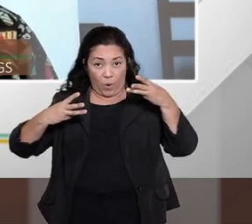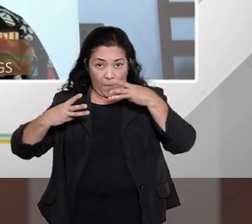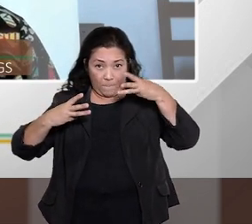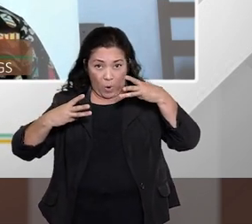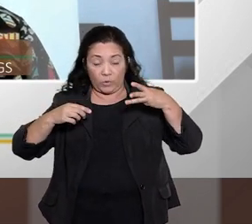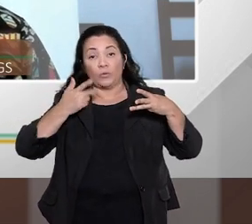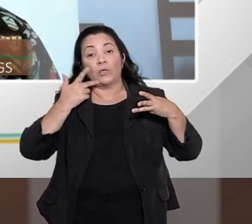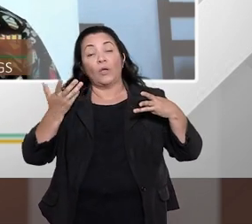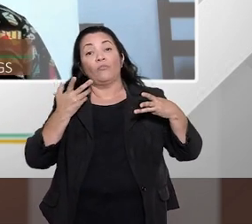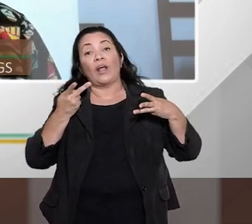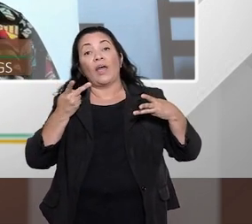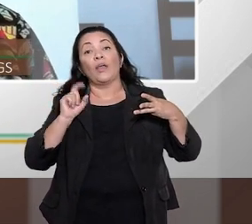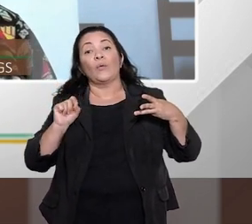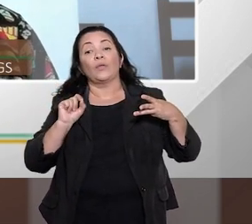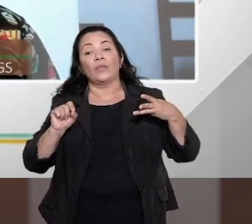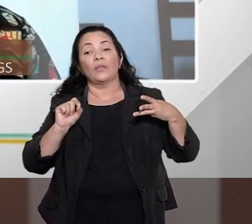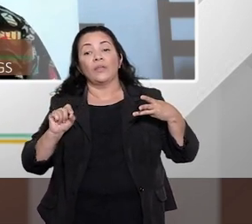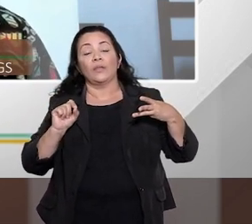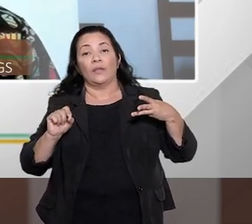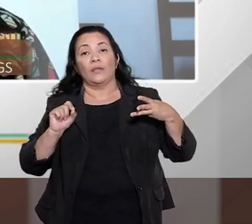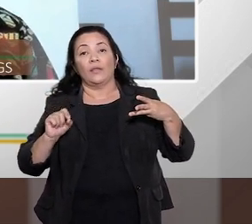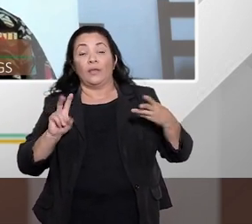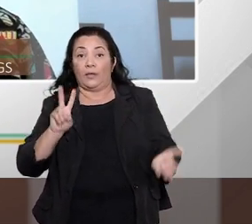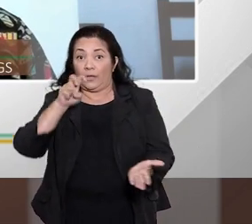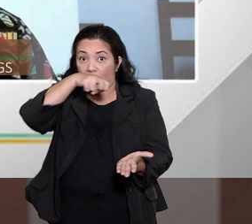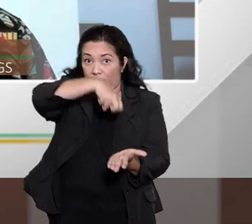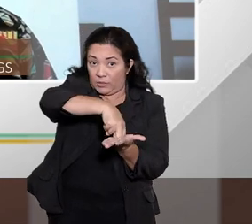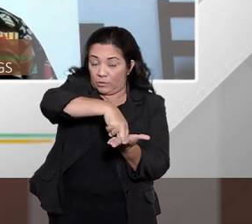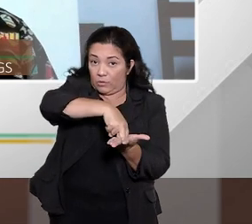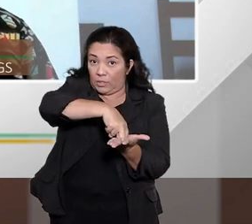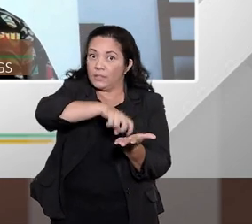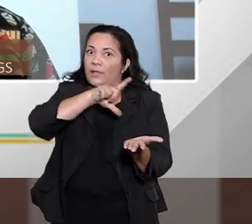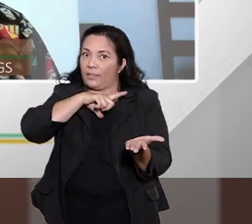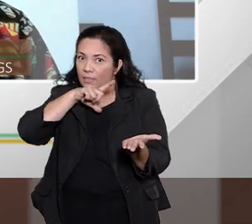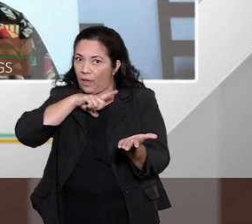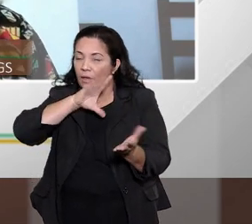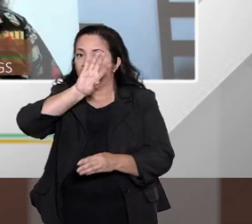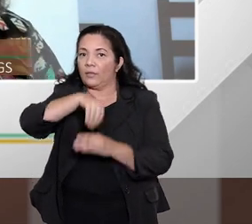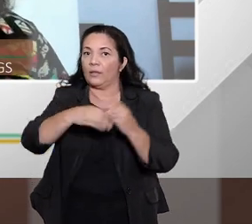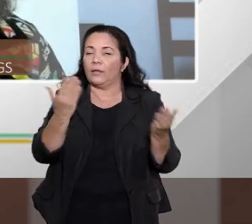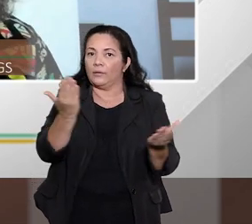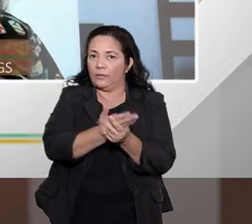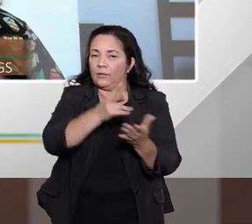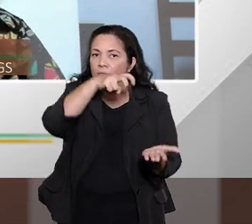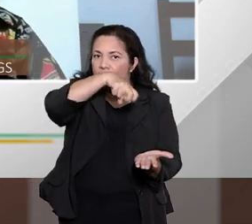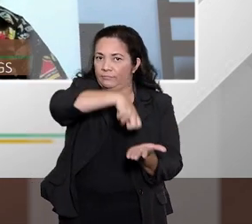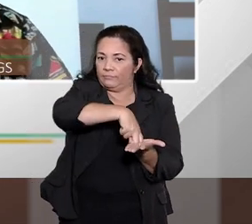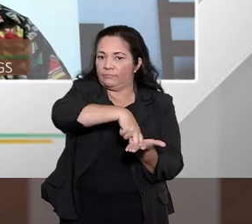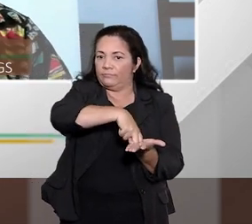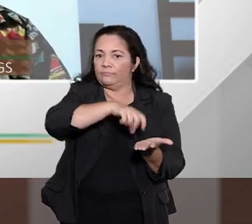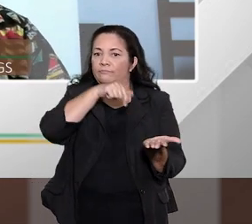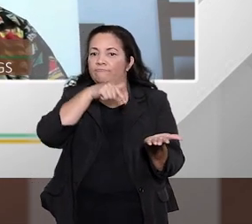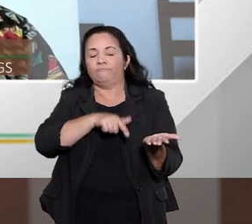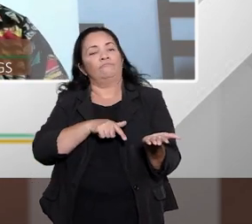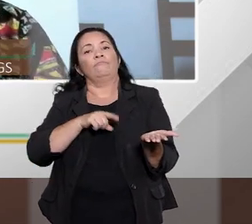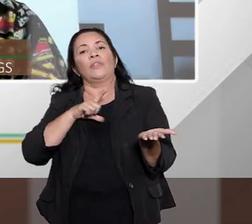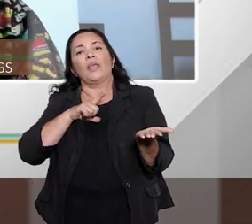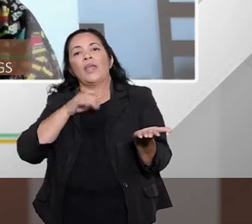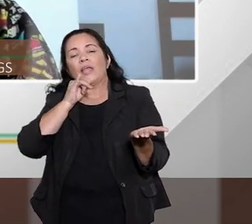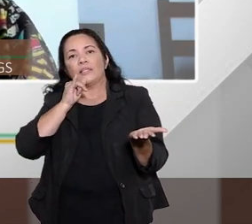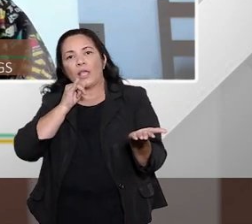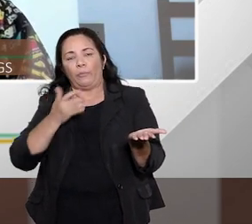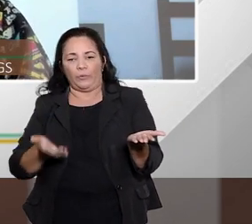dessas primeiras decisões é que as sanções que estão sendo impostas também estão sendo entendidas e mantidas